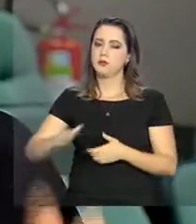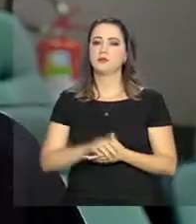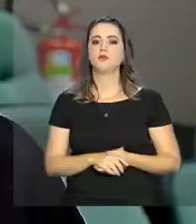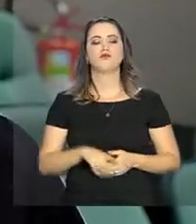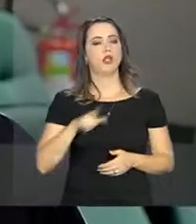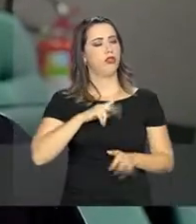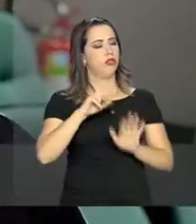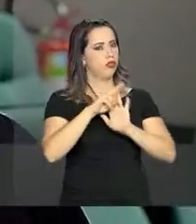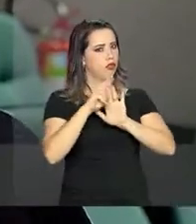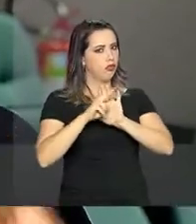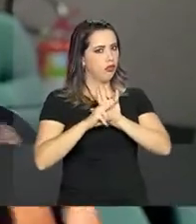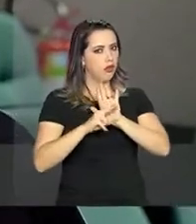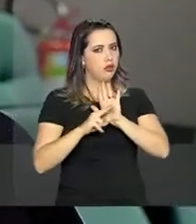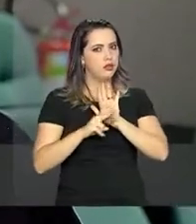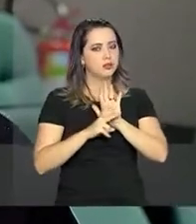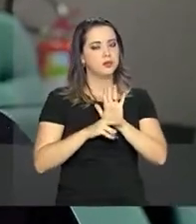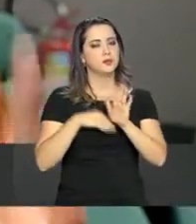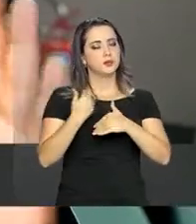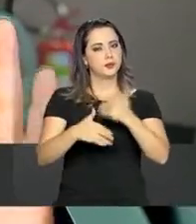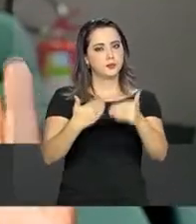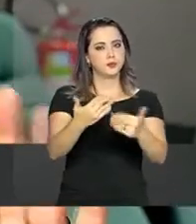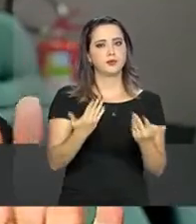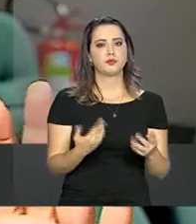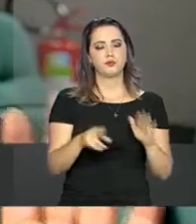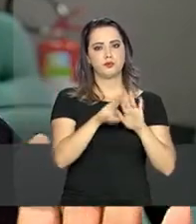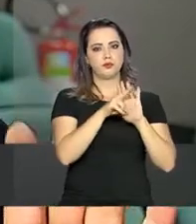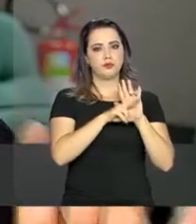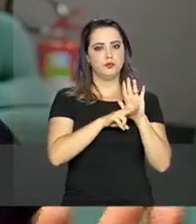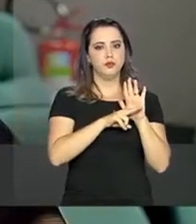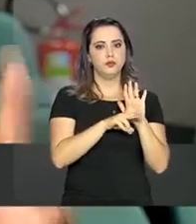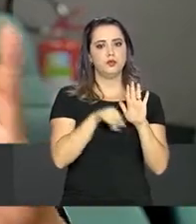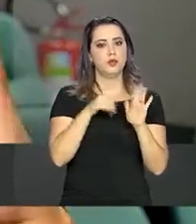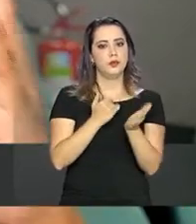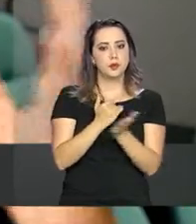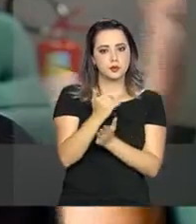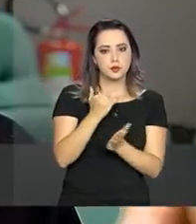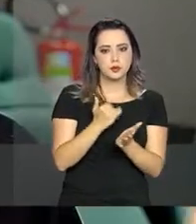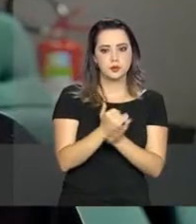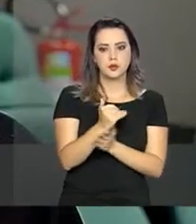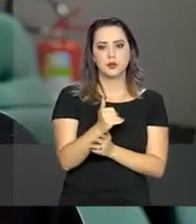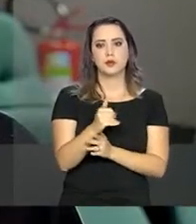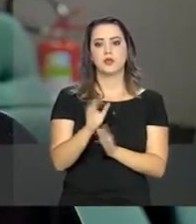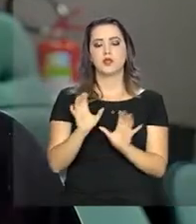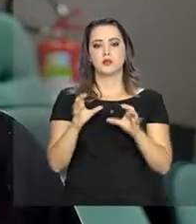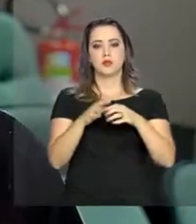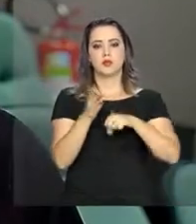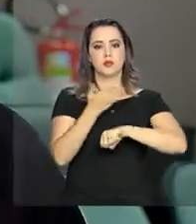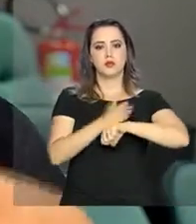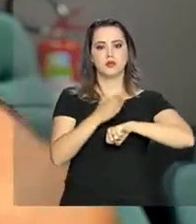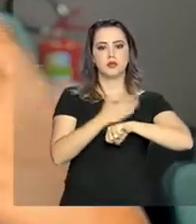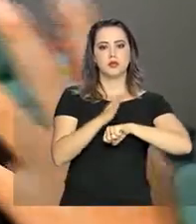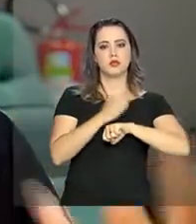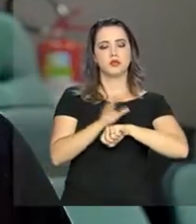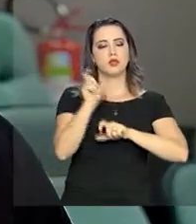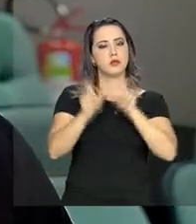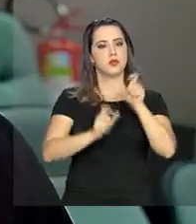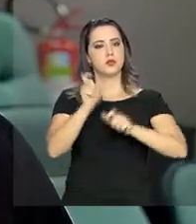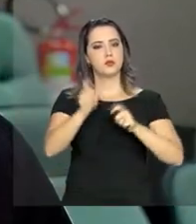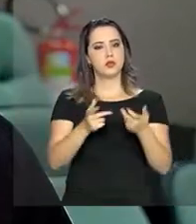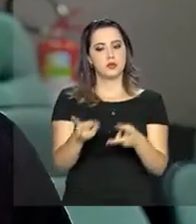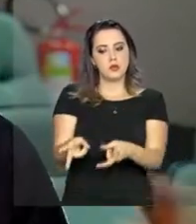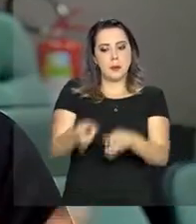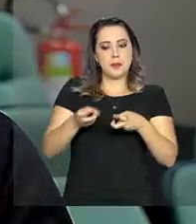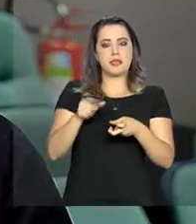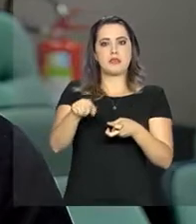se compromete a implementar. Essas normas vão desde a formação do seu quadro profissional, para a identificação de